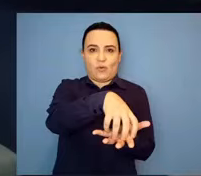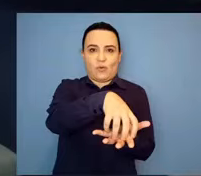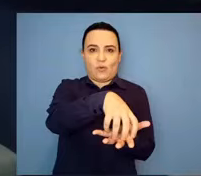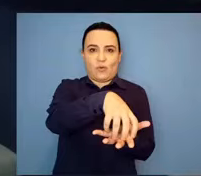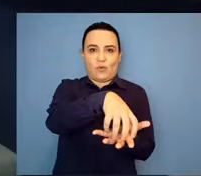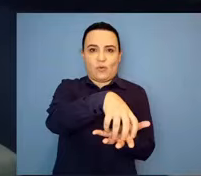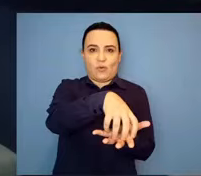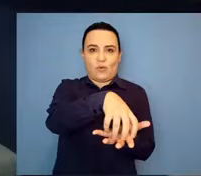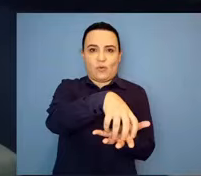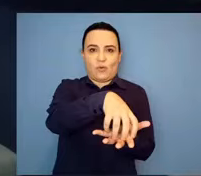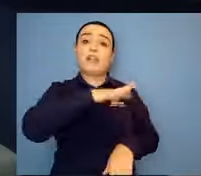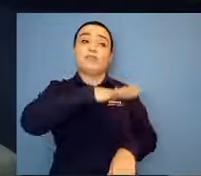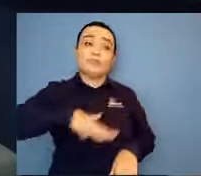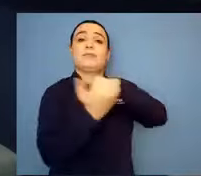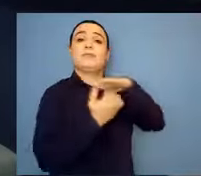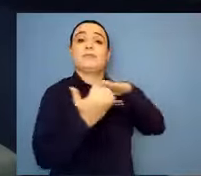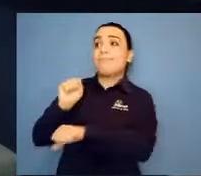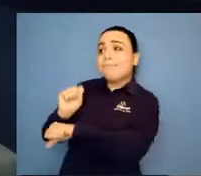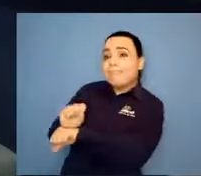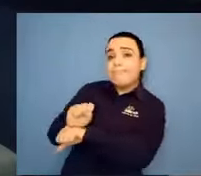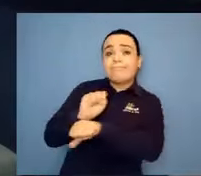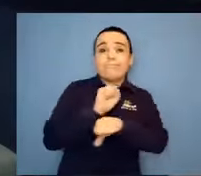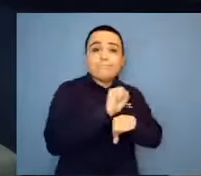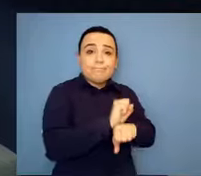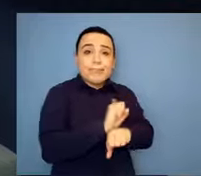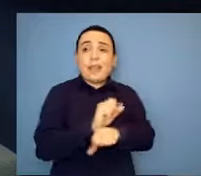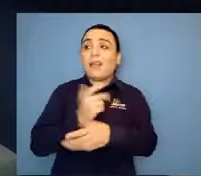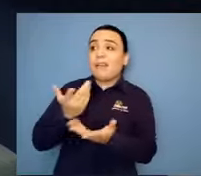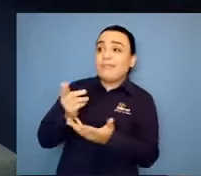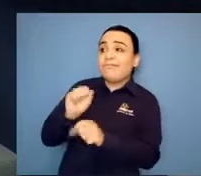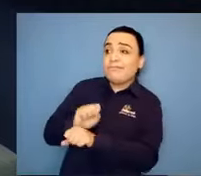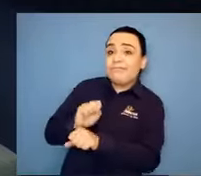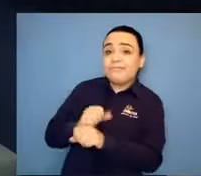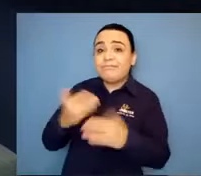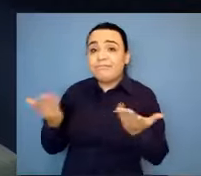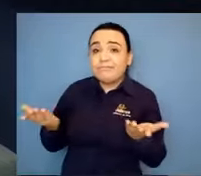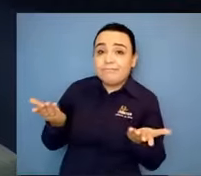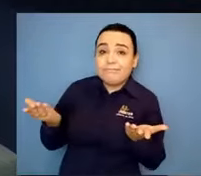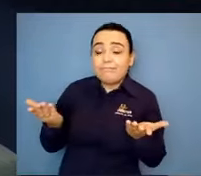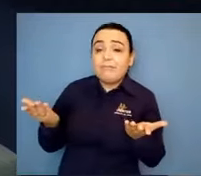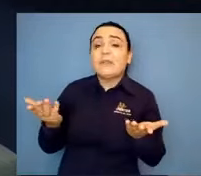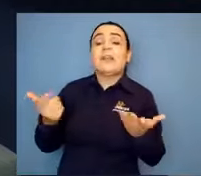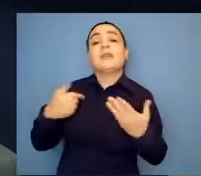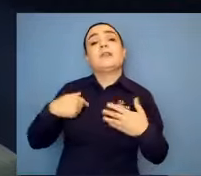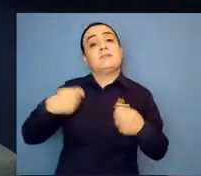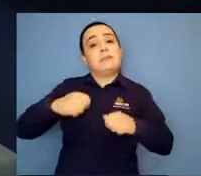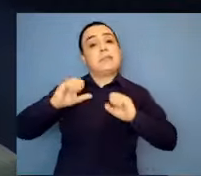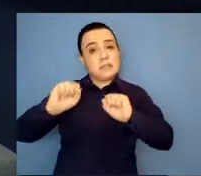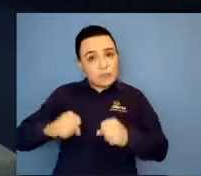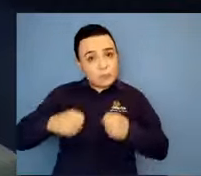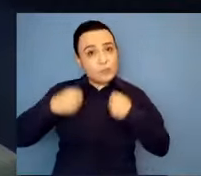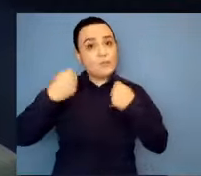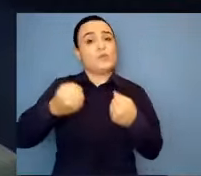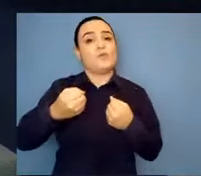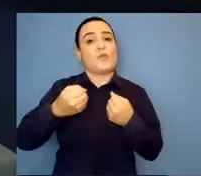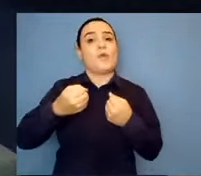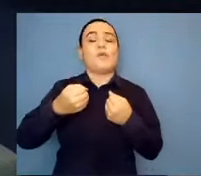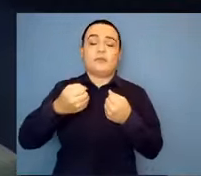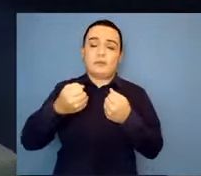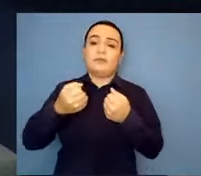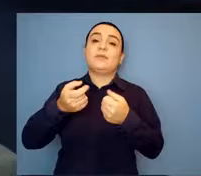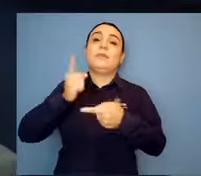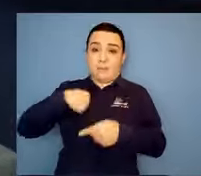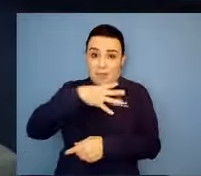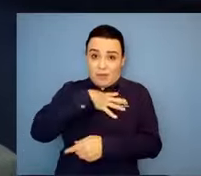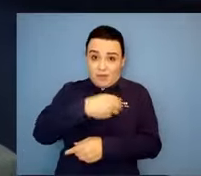bom que a gente conseguiu, além de cuidar do filho, olhar para o lado e cuidar dos outros, das outras crianças. E hoje não é só